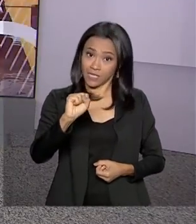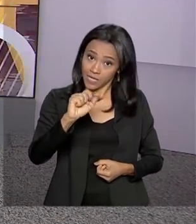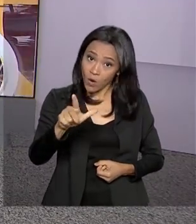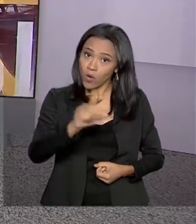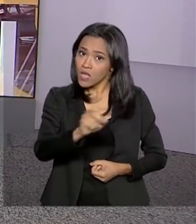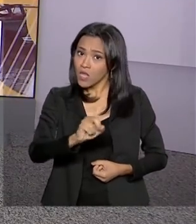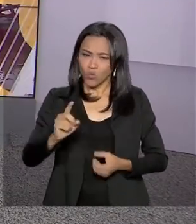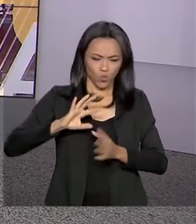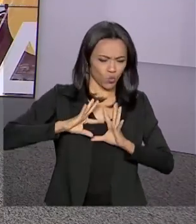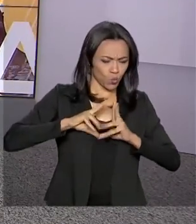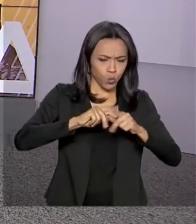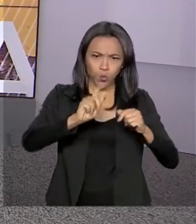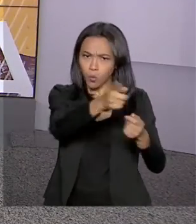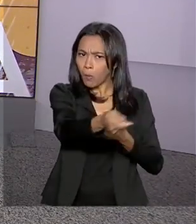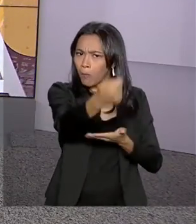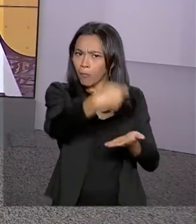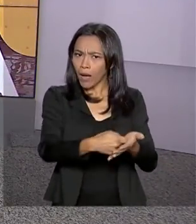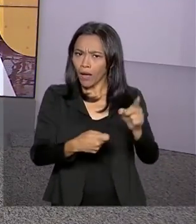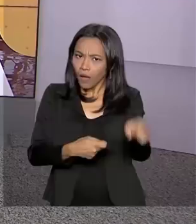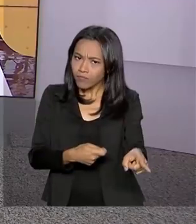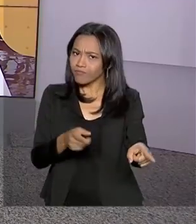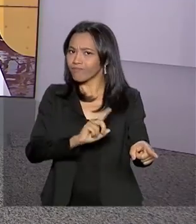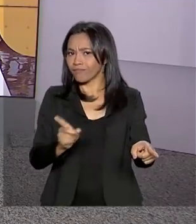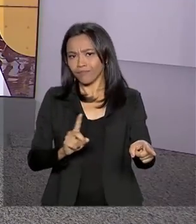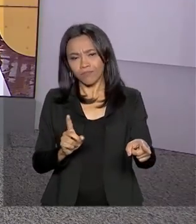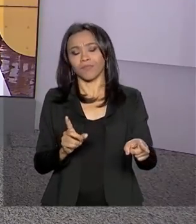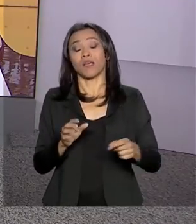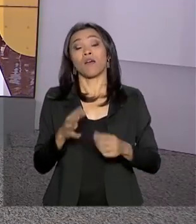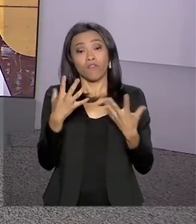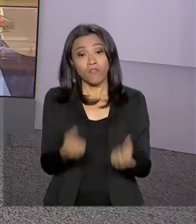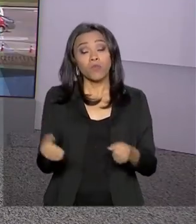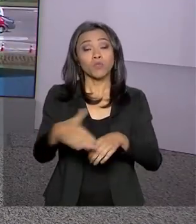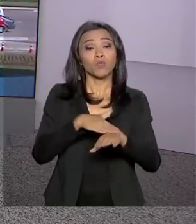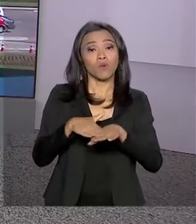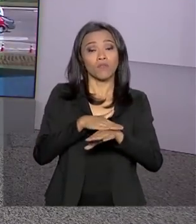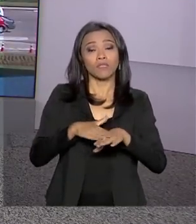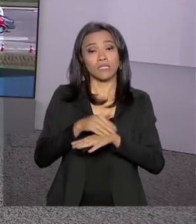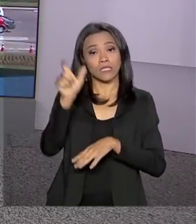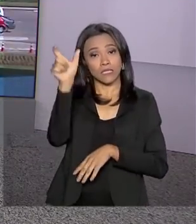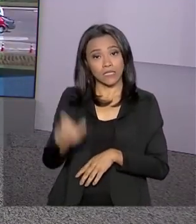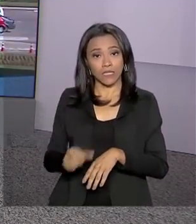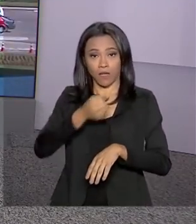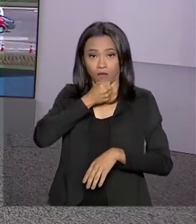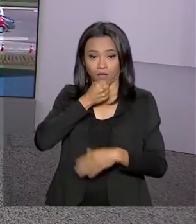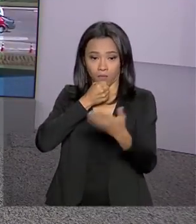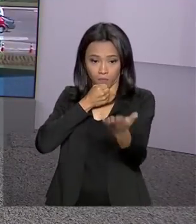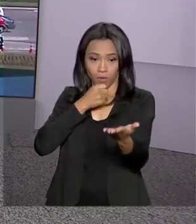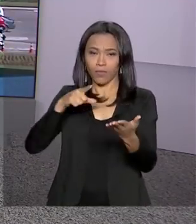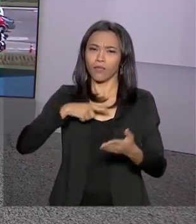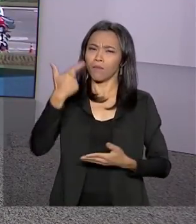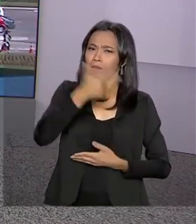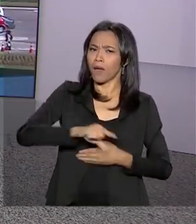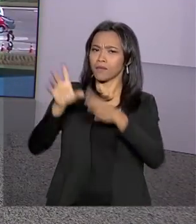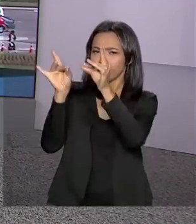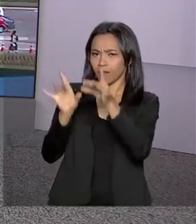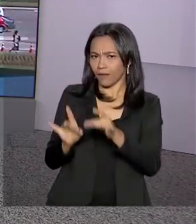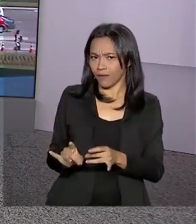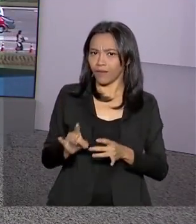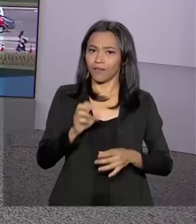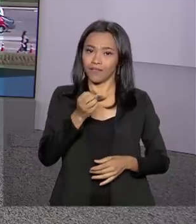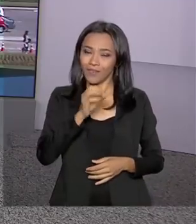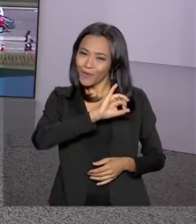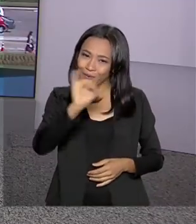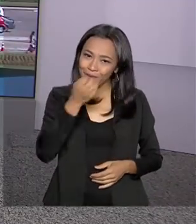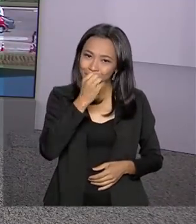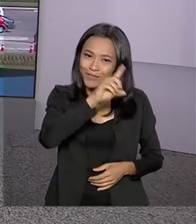repassado integralmente ao consumidor final. A gente vai conversar ao vivo agora com a repórter Luciana Colares, que tem mais detalhes. Oi, Luciana, bom